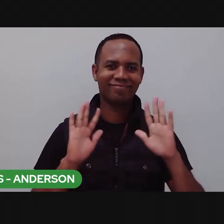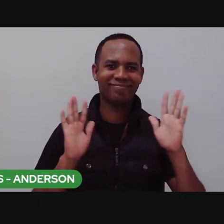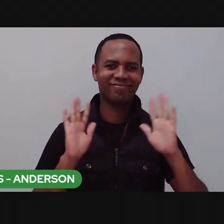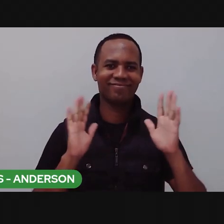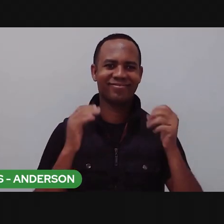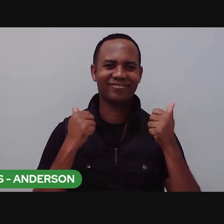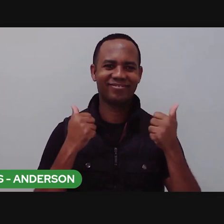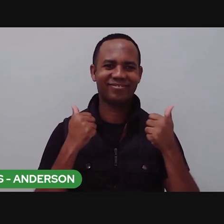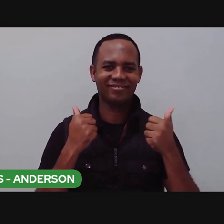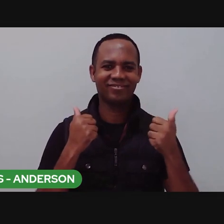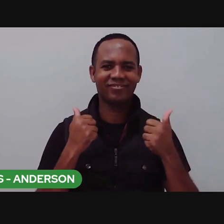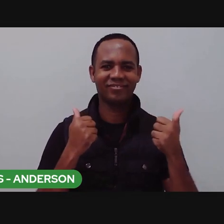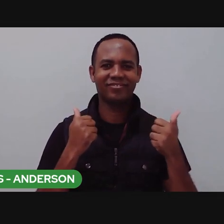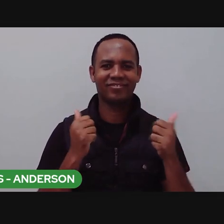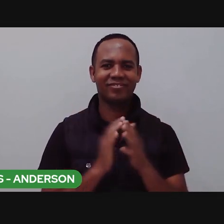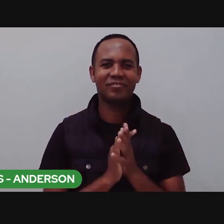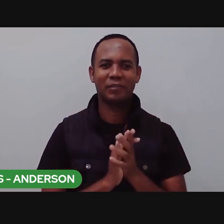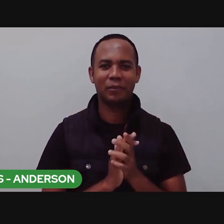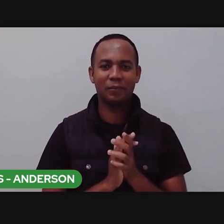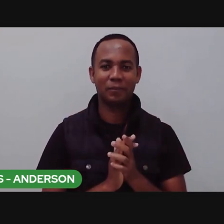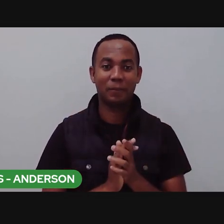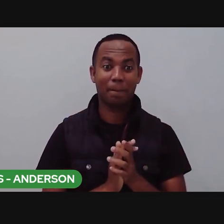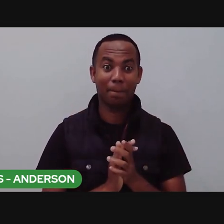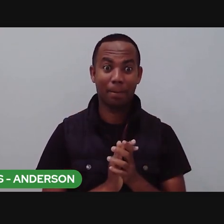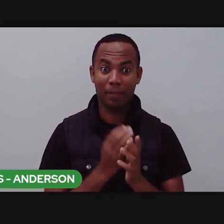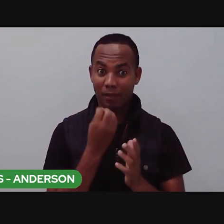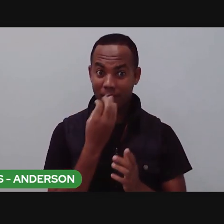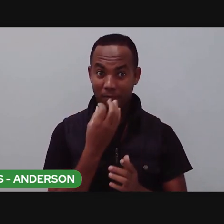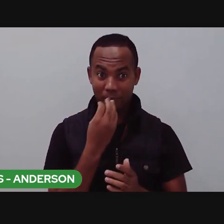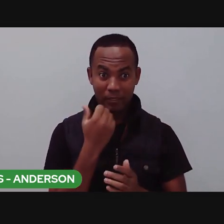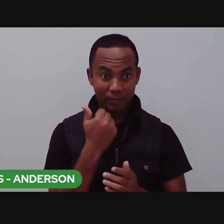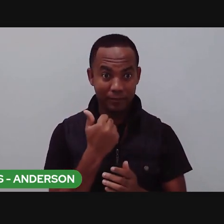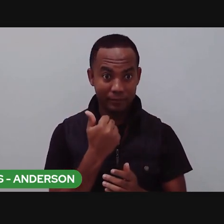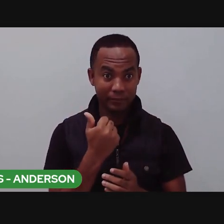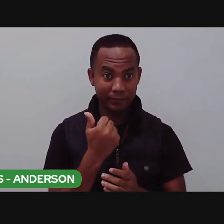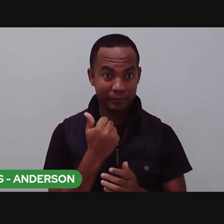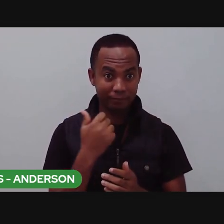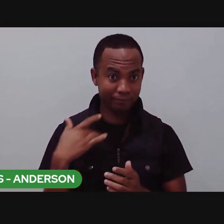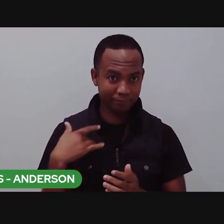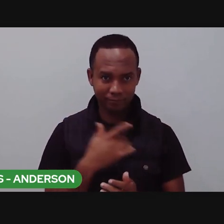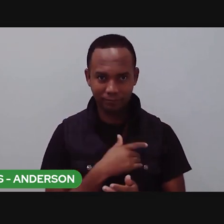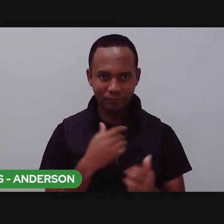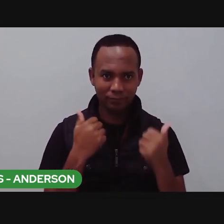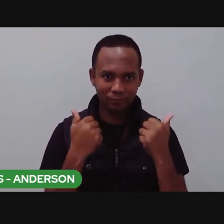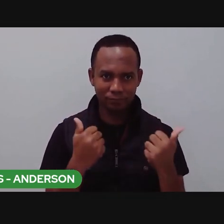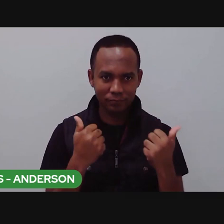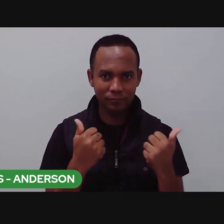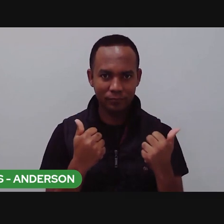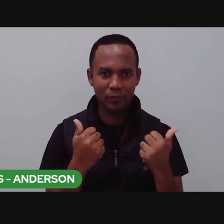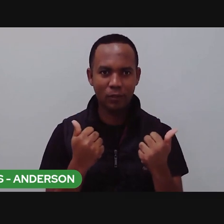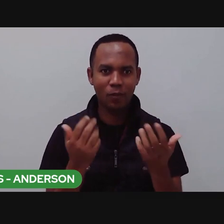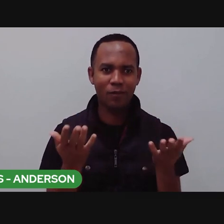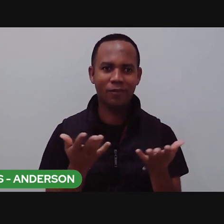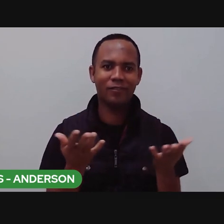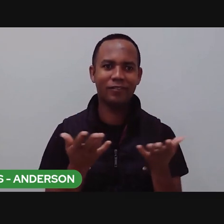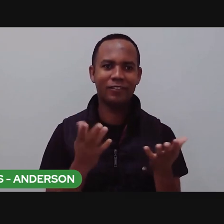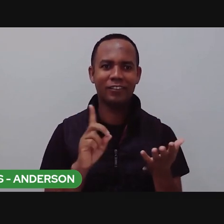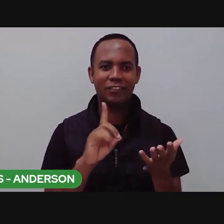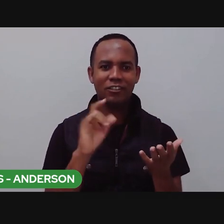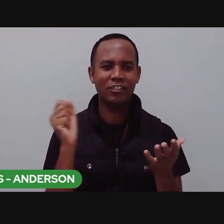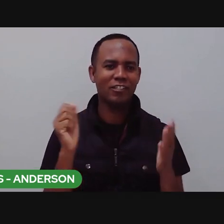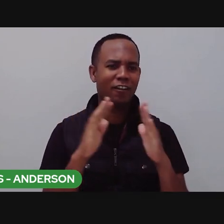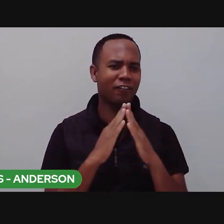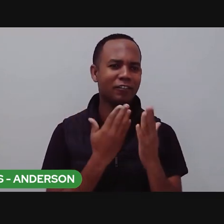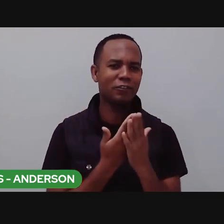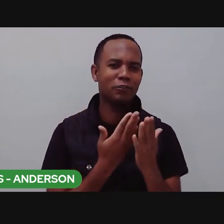Oi, gente! Tudo bem? E aí, como é que vocês estão? Mais um dia de aula,